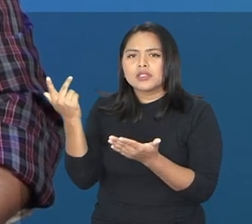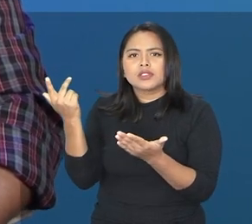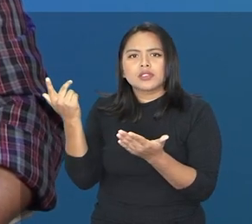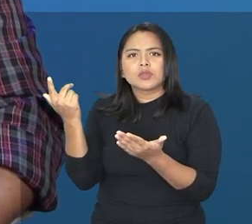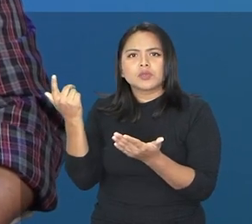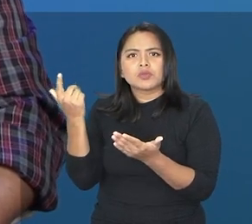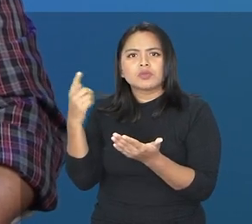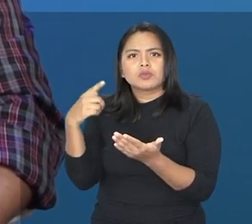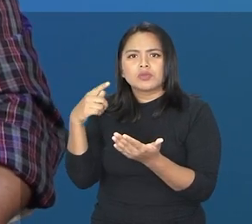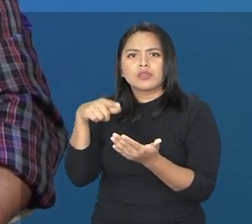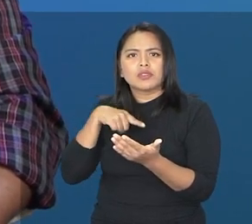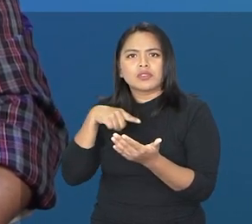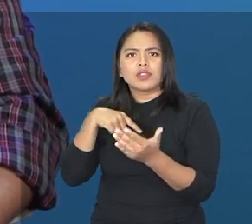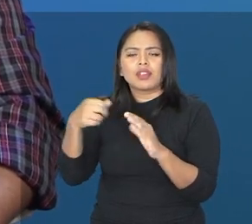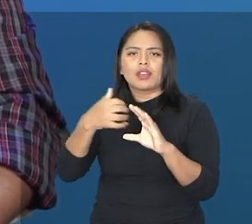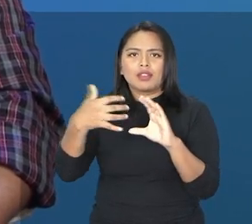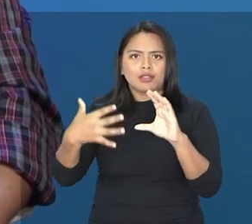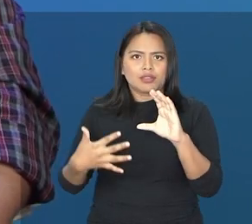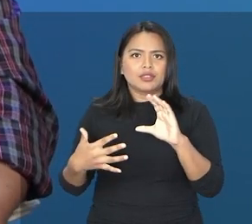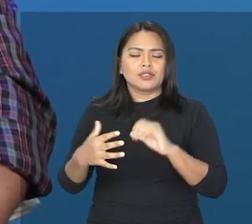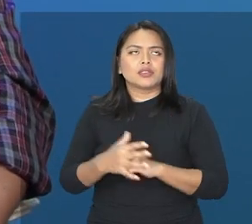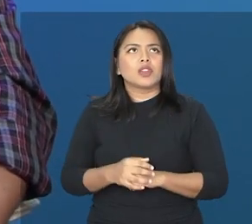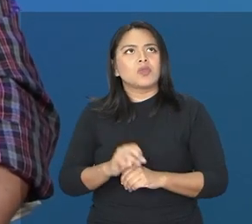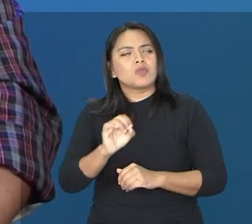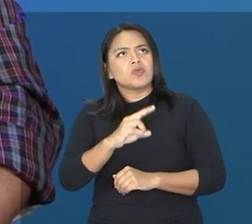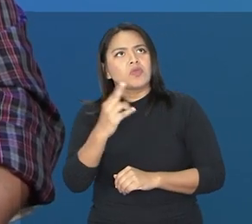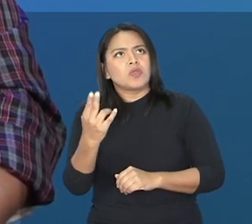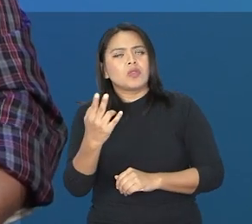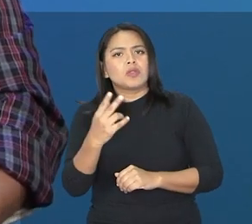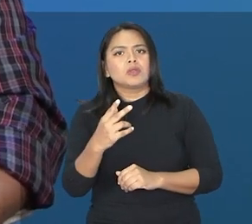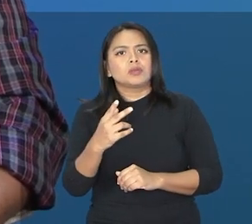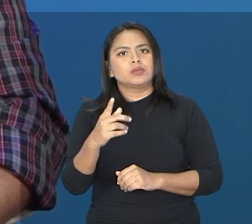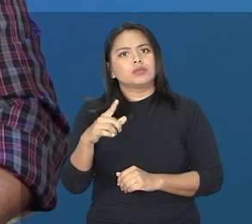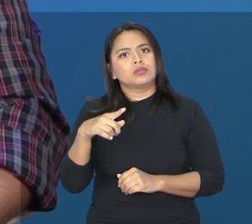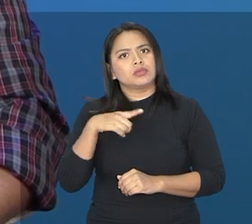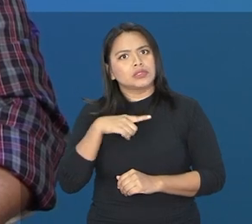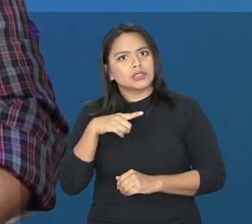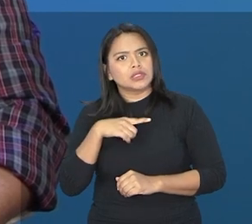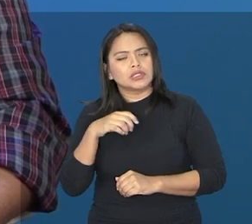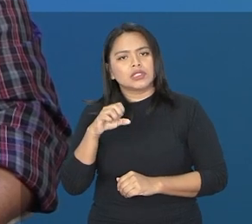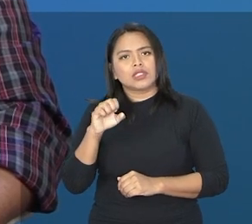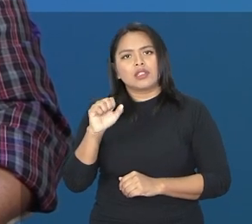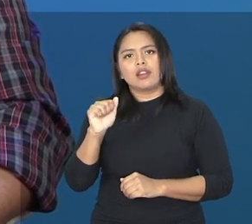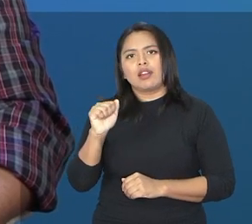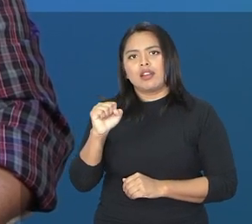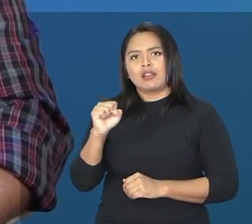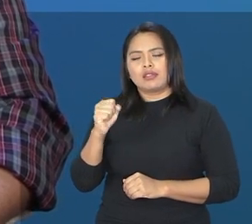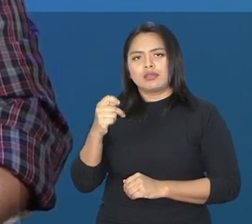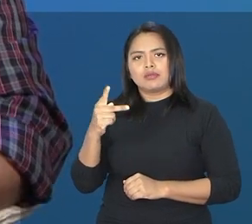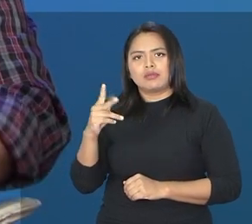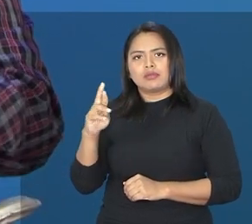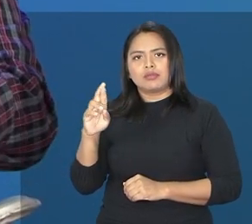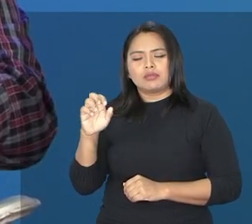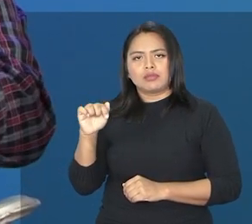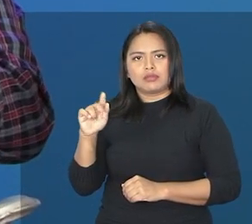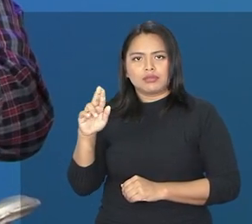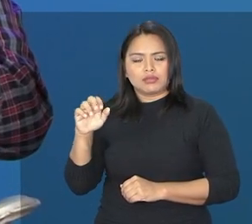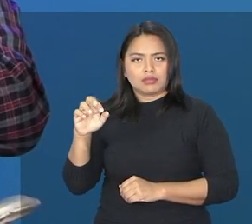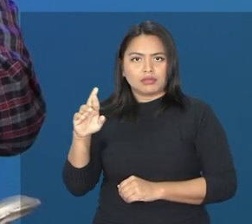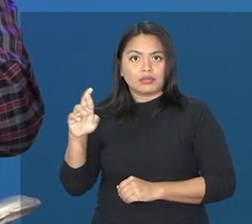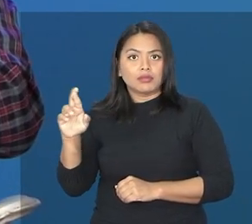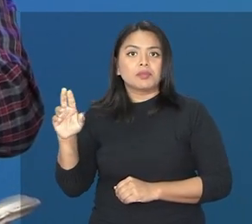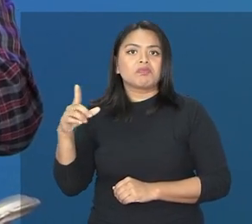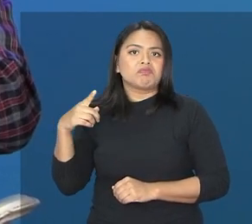podem apresentar essa característica. E outros indivíduos que têm uma síndrome de Asperger, que podem